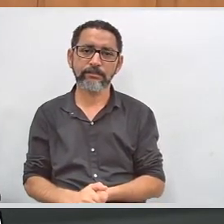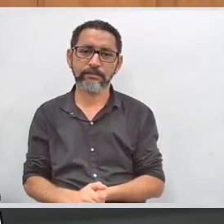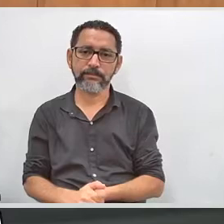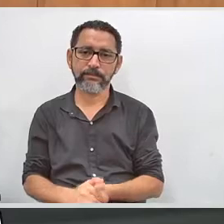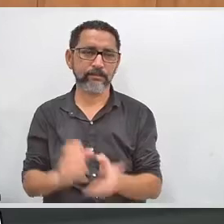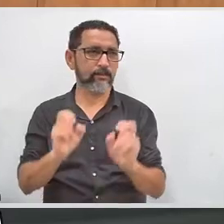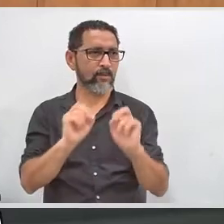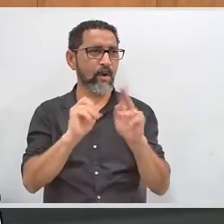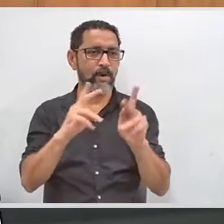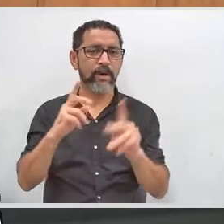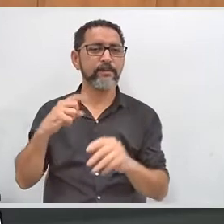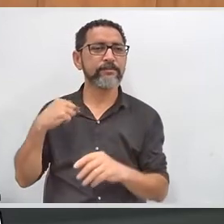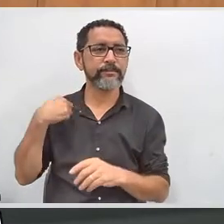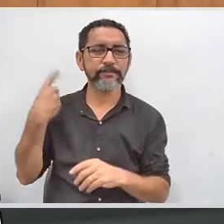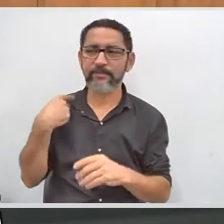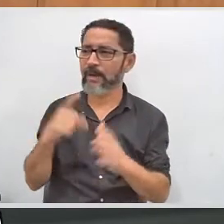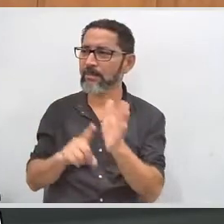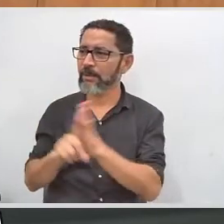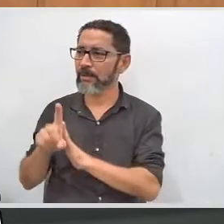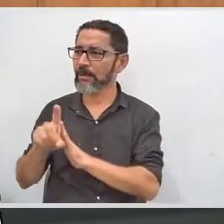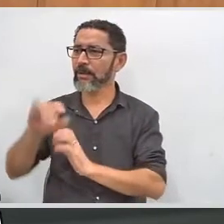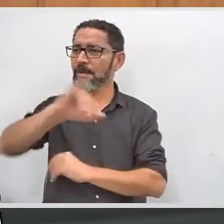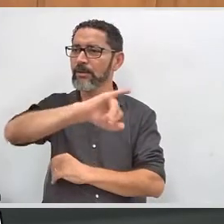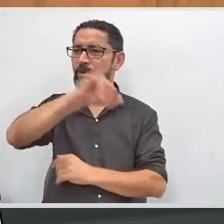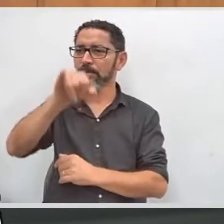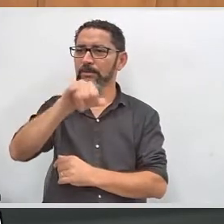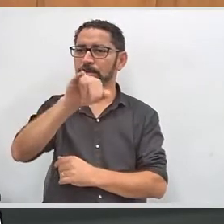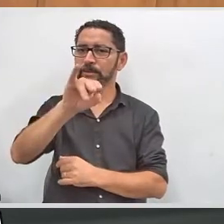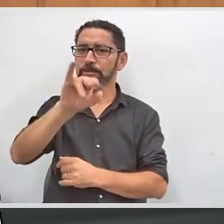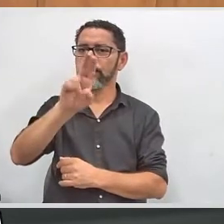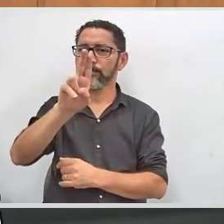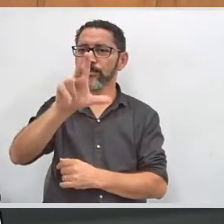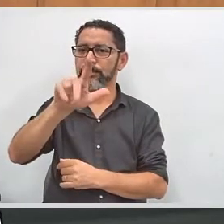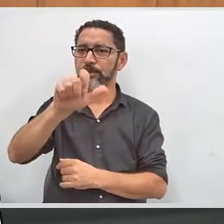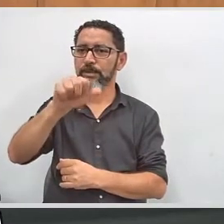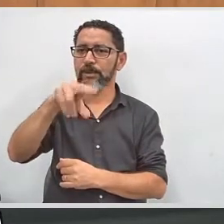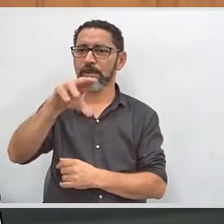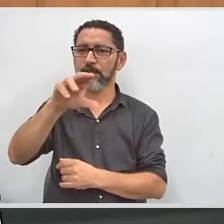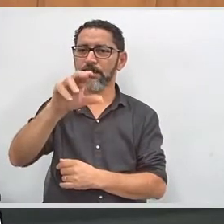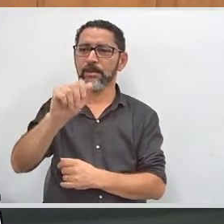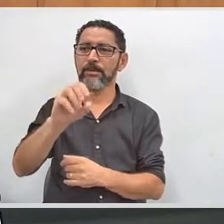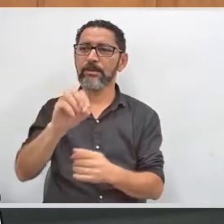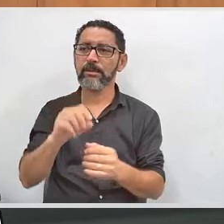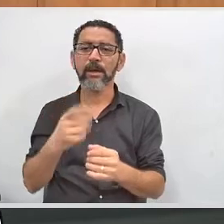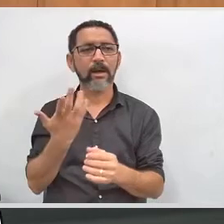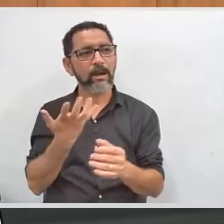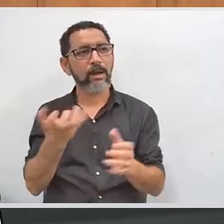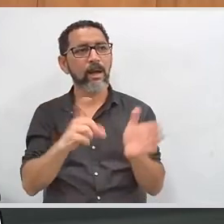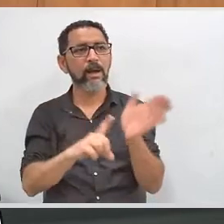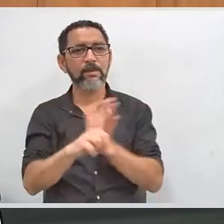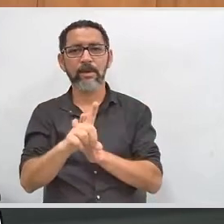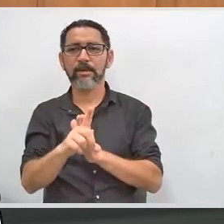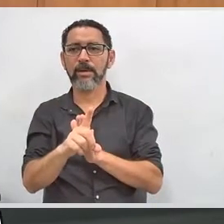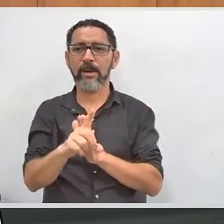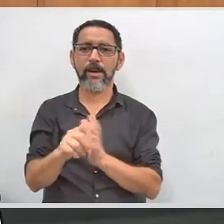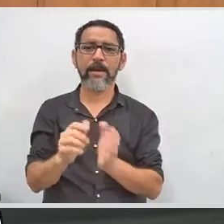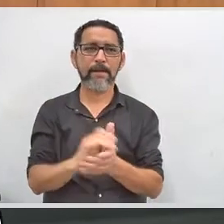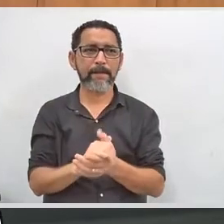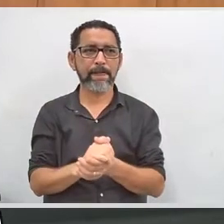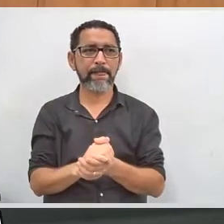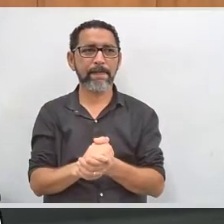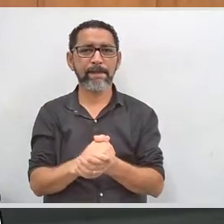perguntas dos participantes do auditório. Juliana Gomes Costa Sabino, que também é da comissão, ela quer fazer uma pergunta